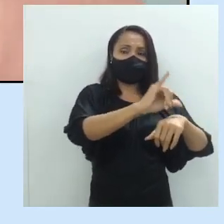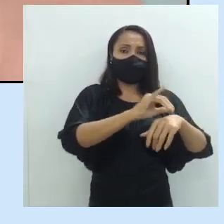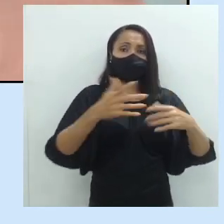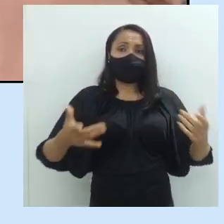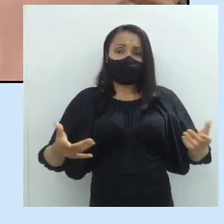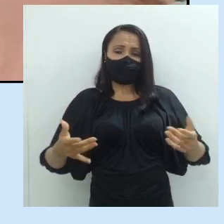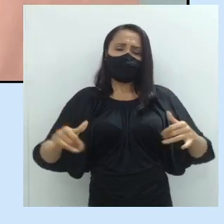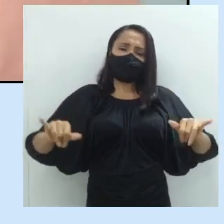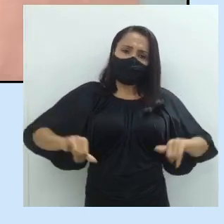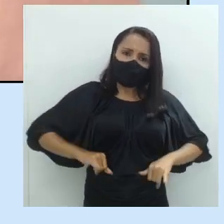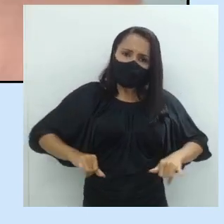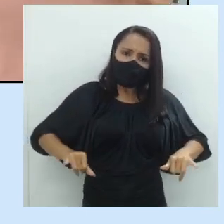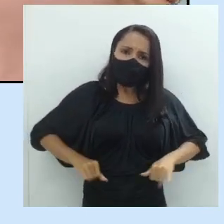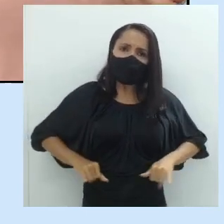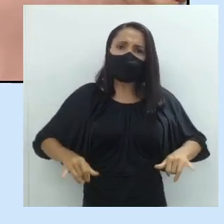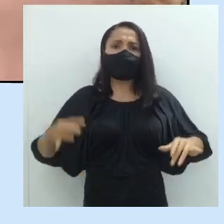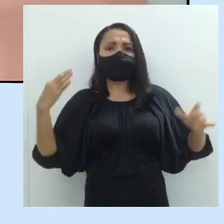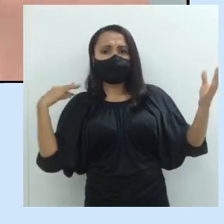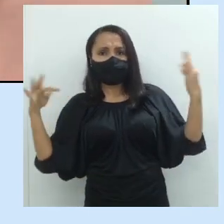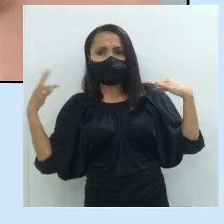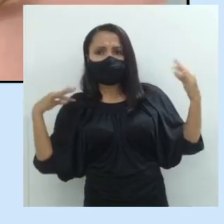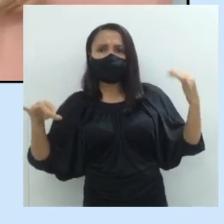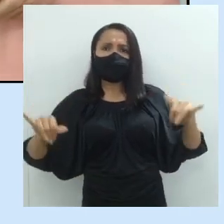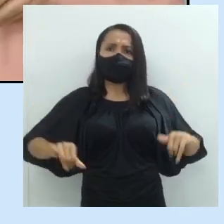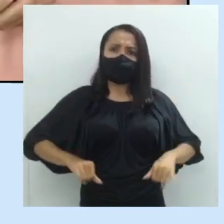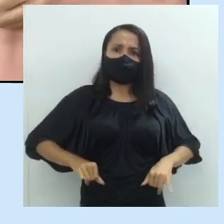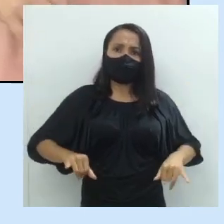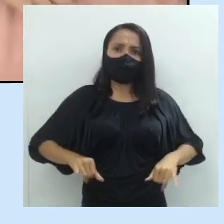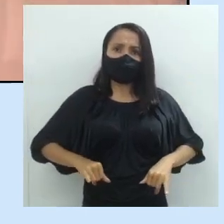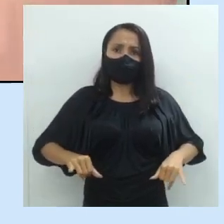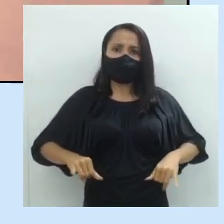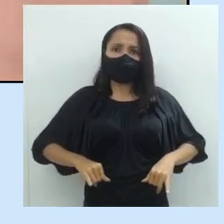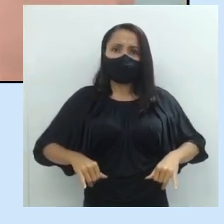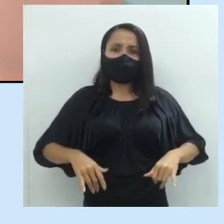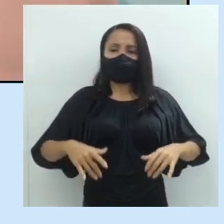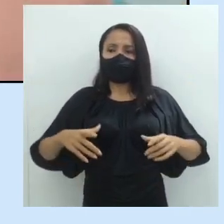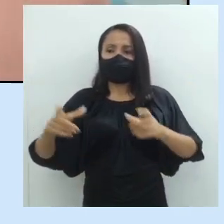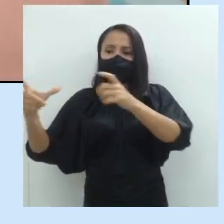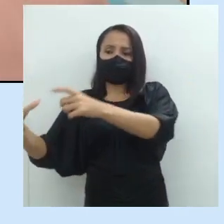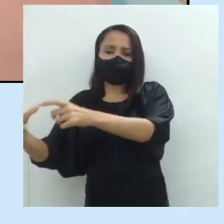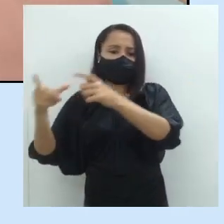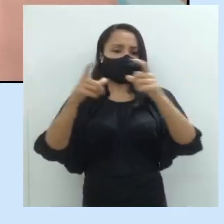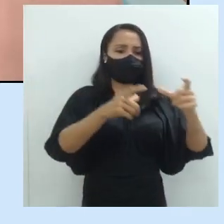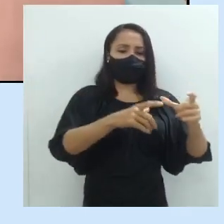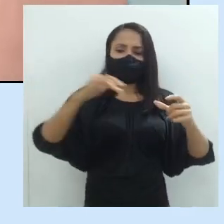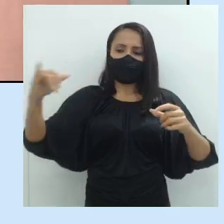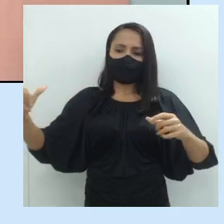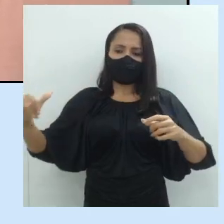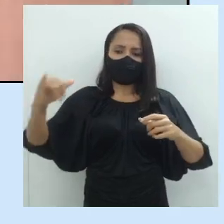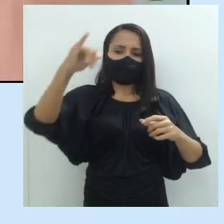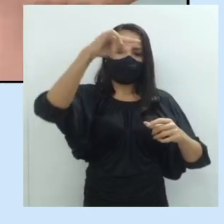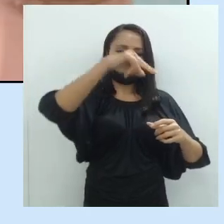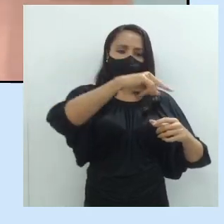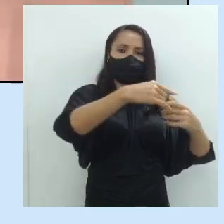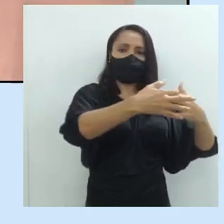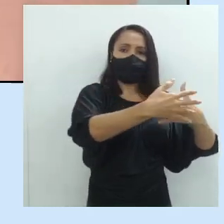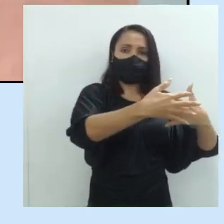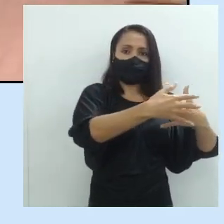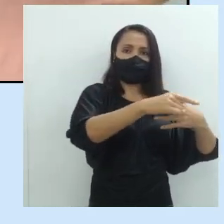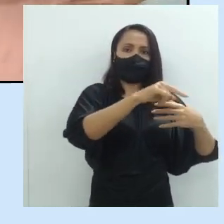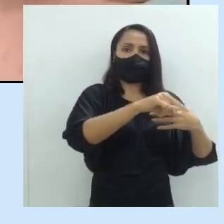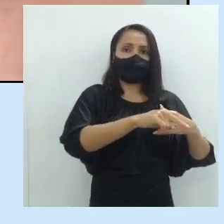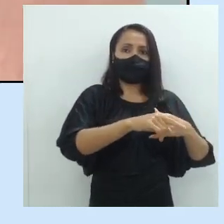passageiro, aquele que sai do aeroporto, do Galeão, do aeroporto, para o centro do Rio de Janeiro, passa